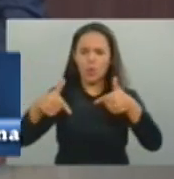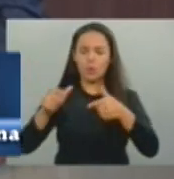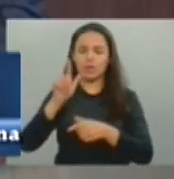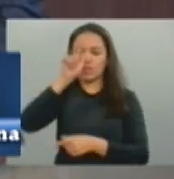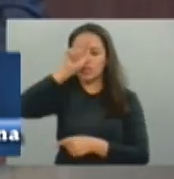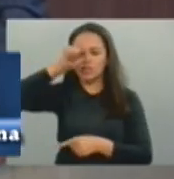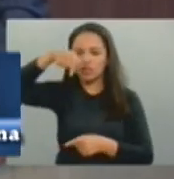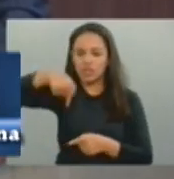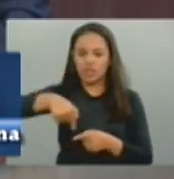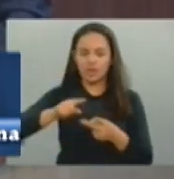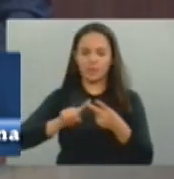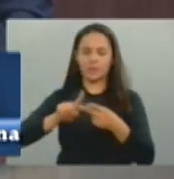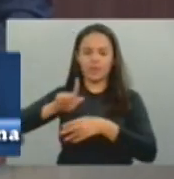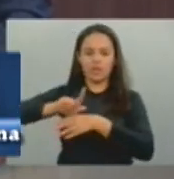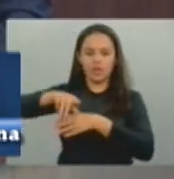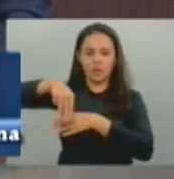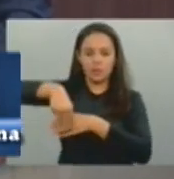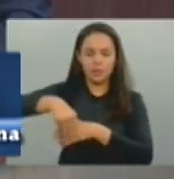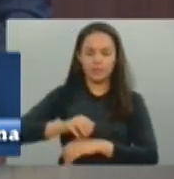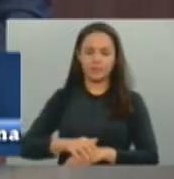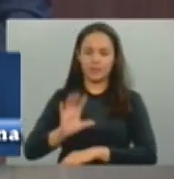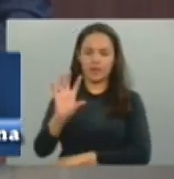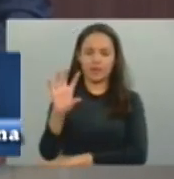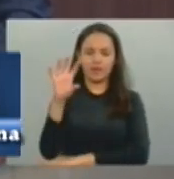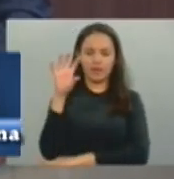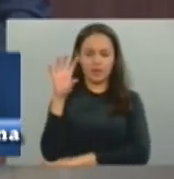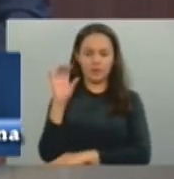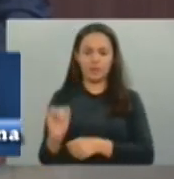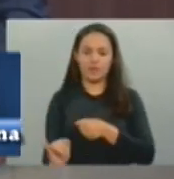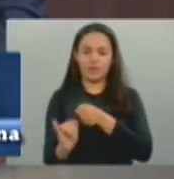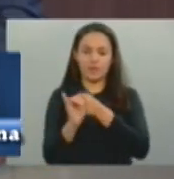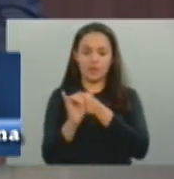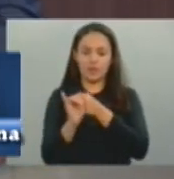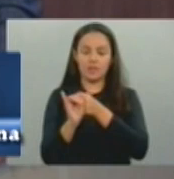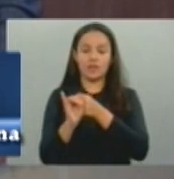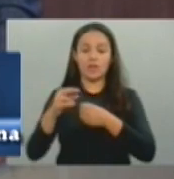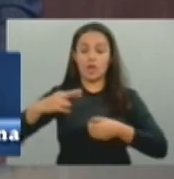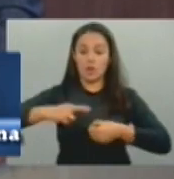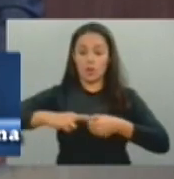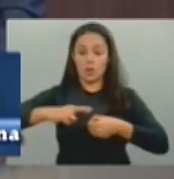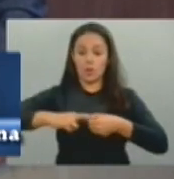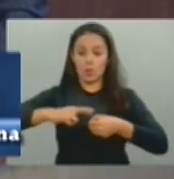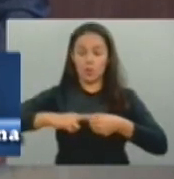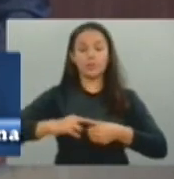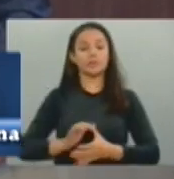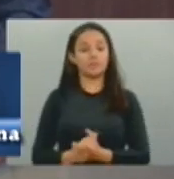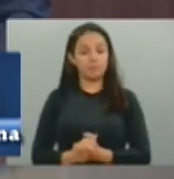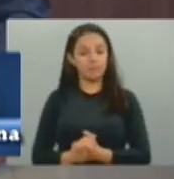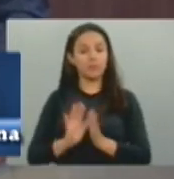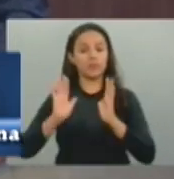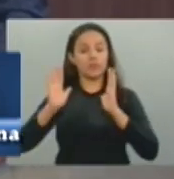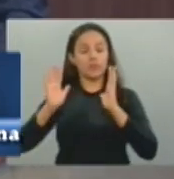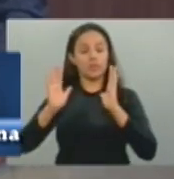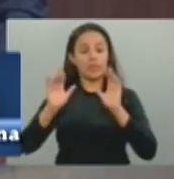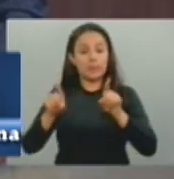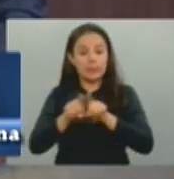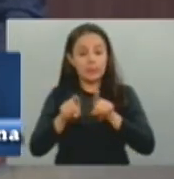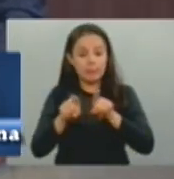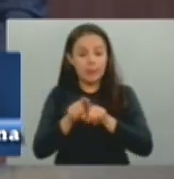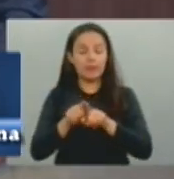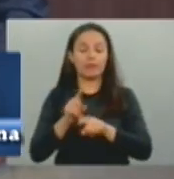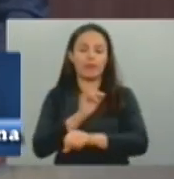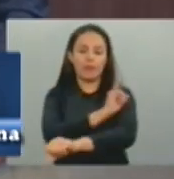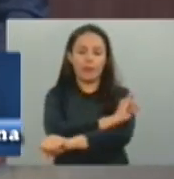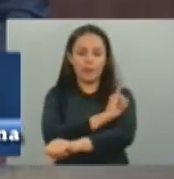Quixeramubim, em Crateus, em Itapipoca e em Russas. O pedido foi feito a Iguatú, da mesma